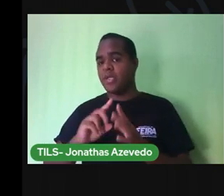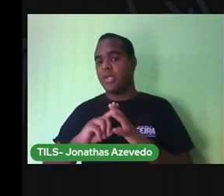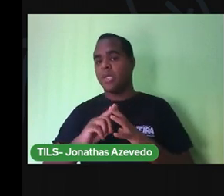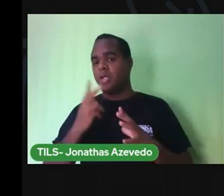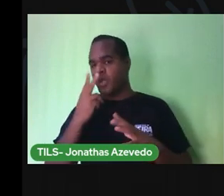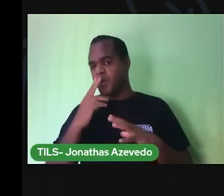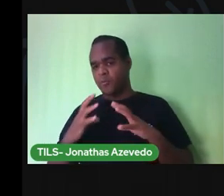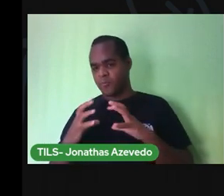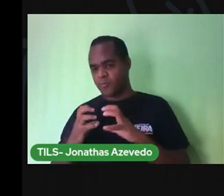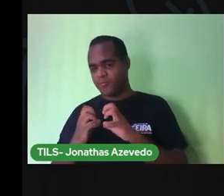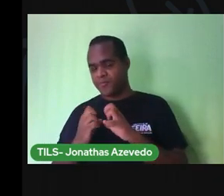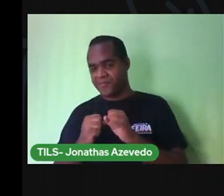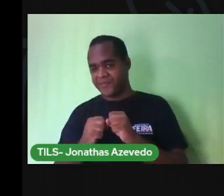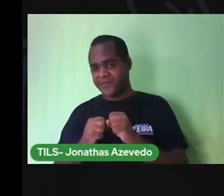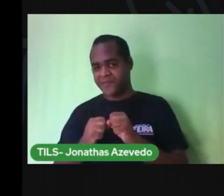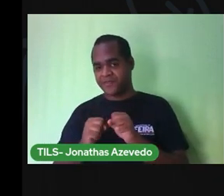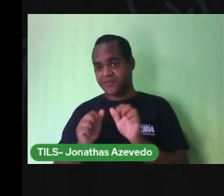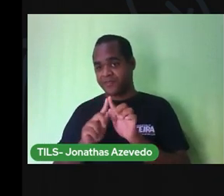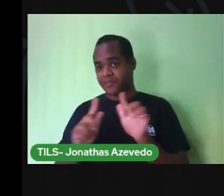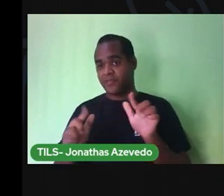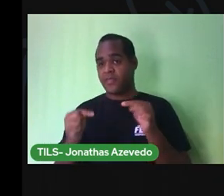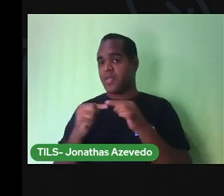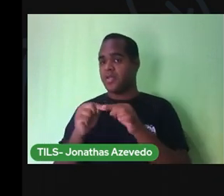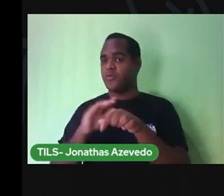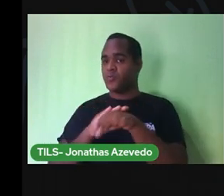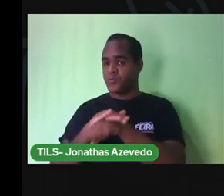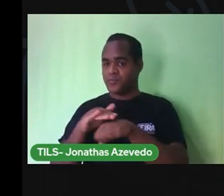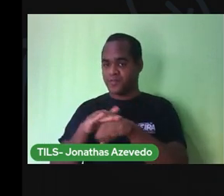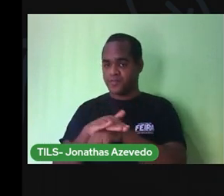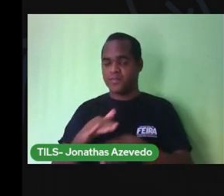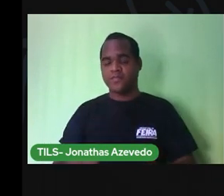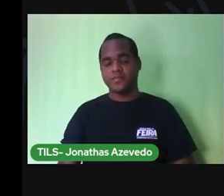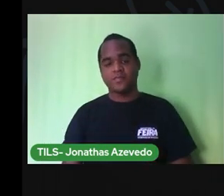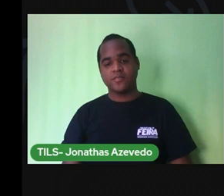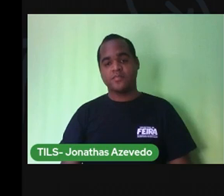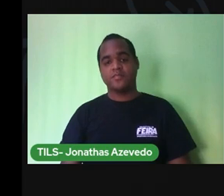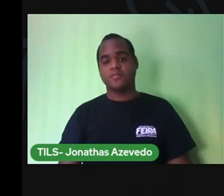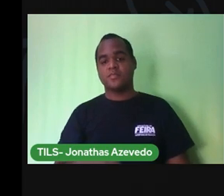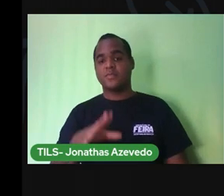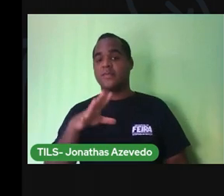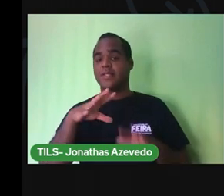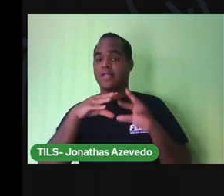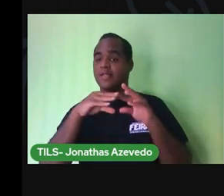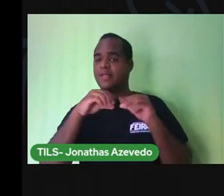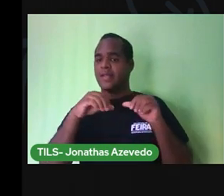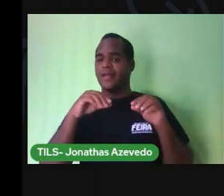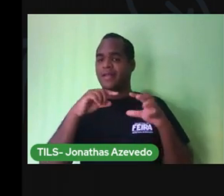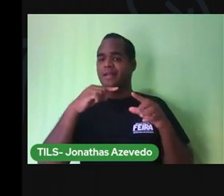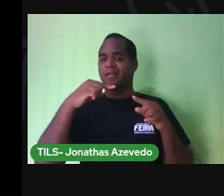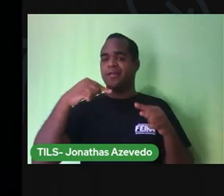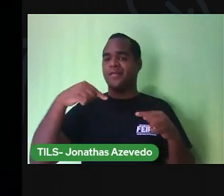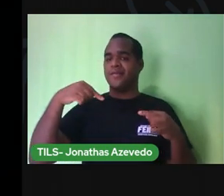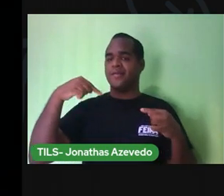que está com sombra é a noite. E a terra, ela vai girando assim.